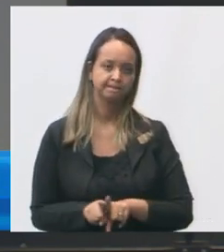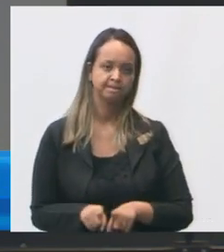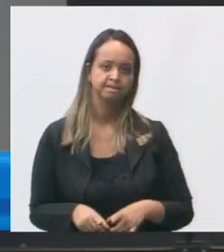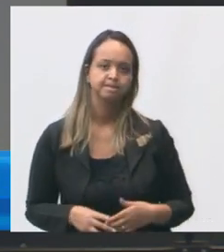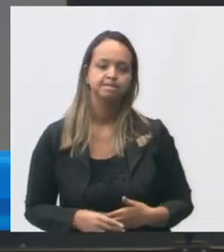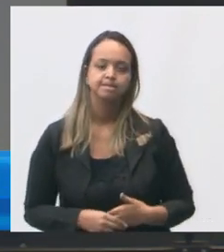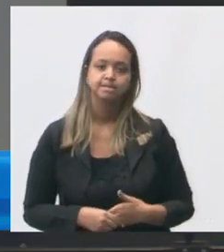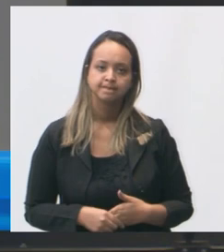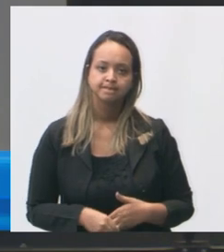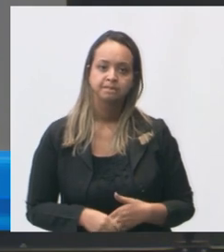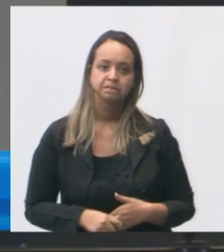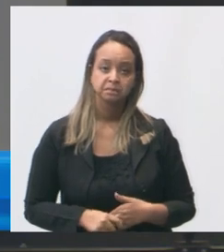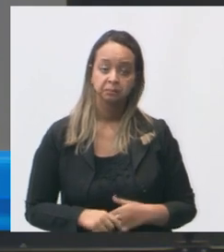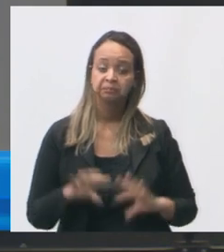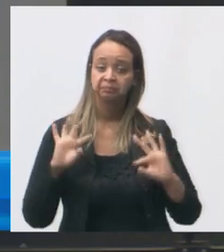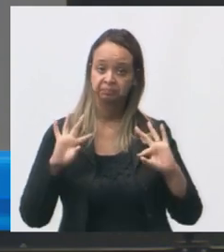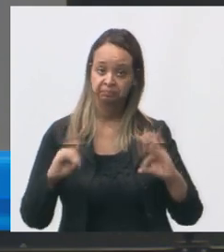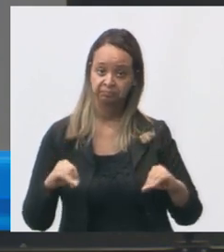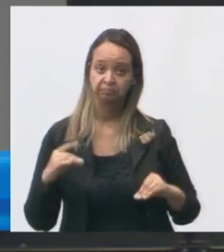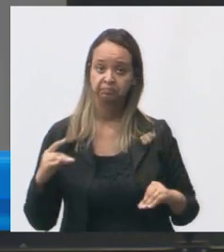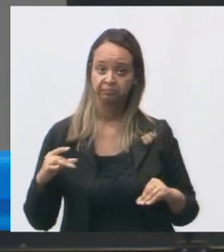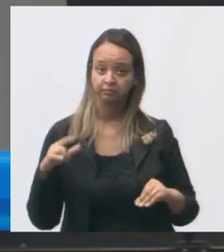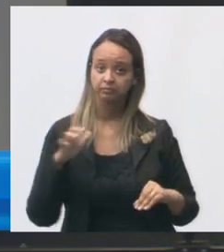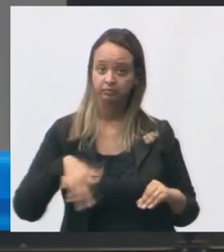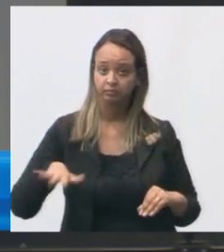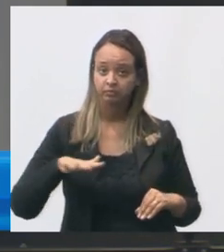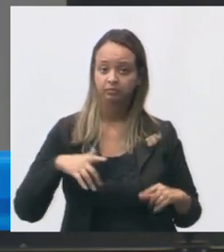toda a unidade de saúde precisa do mobiliário novo